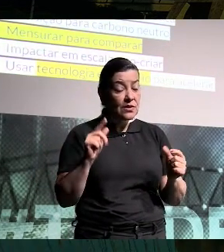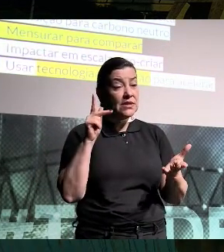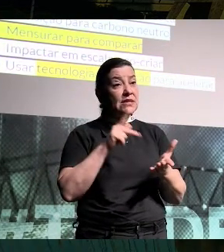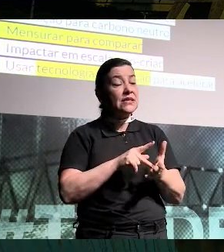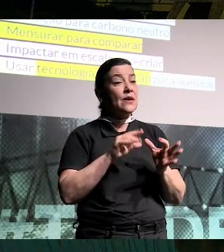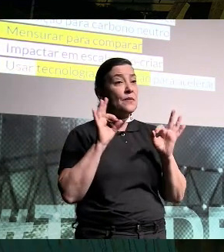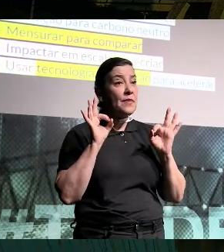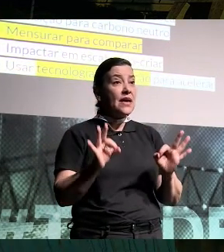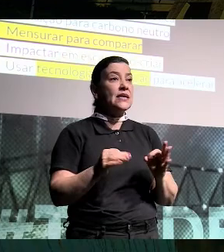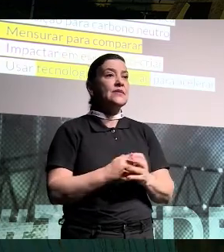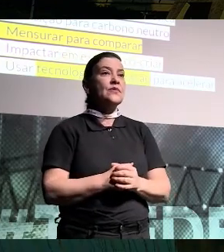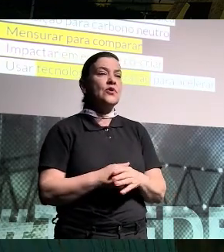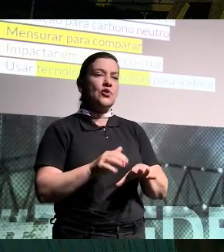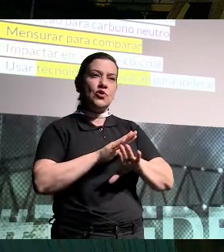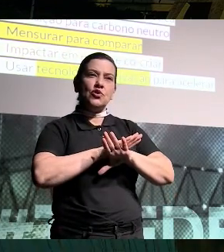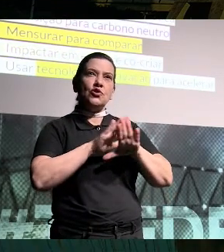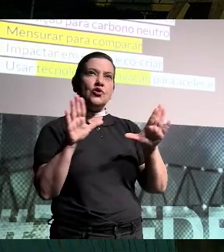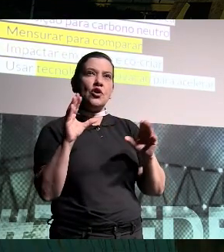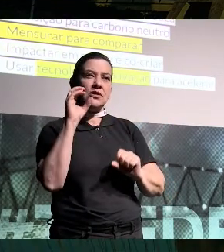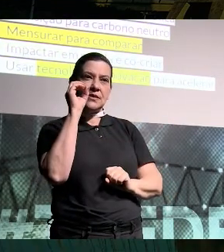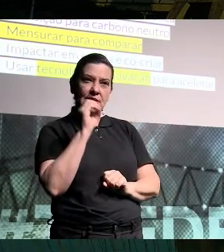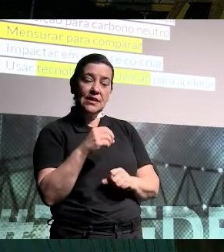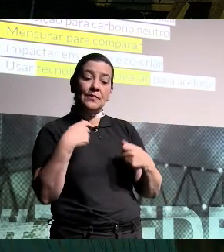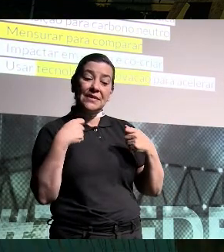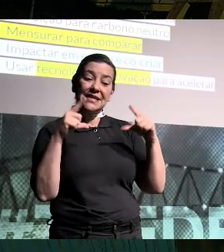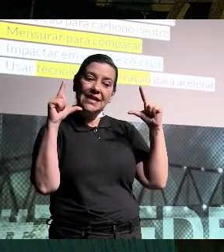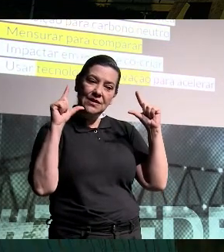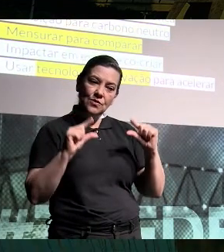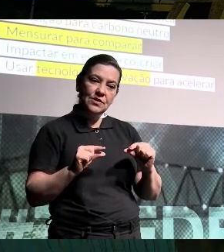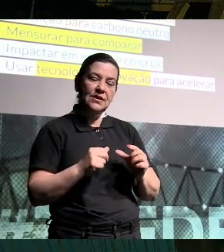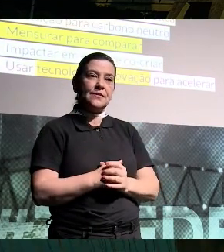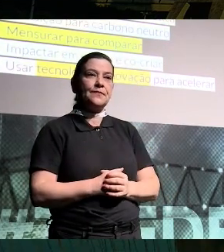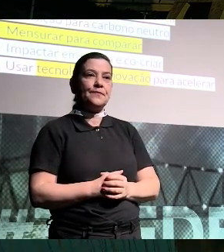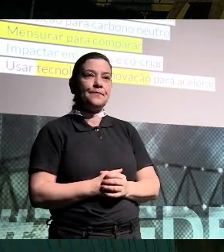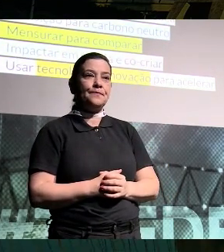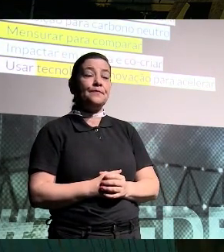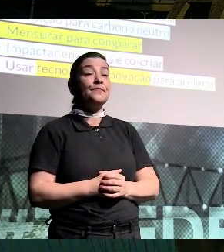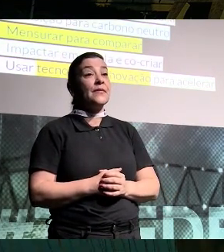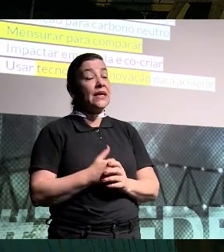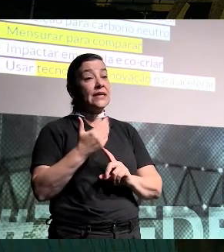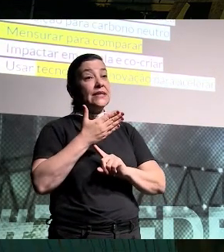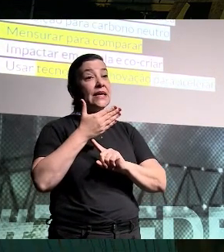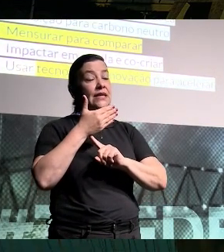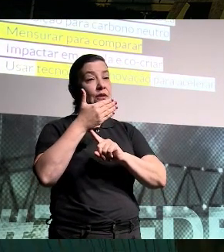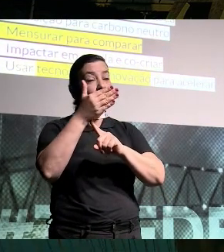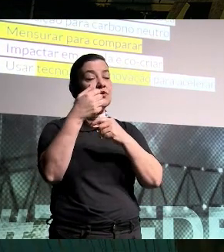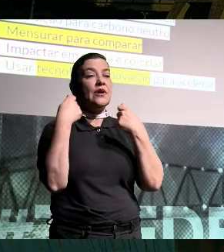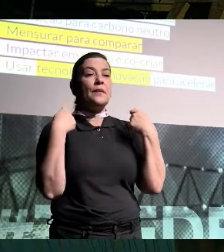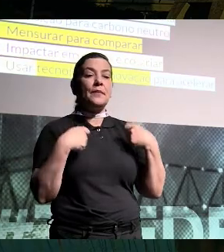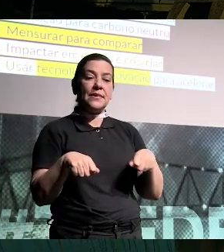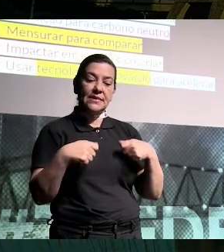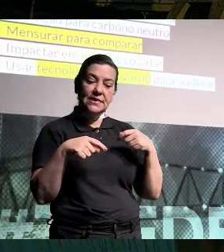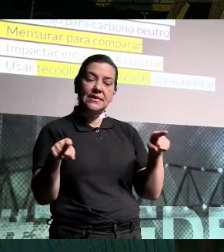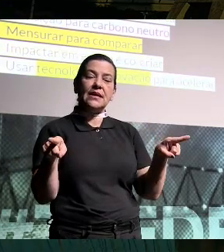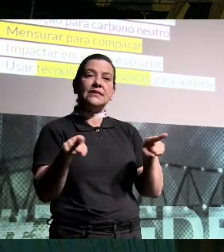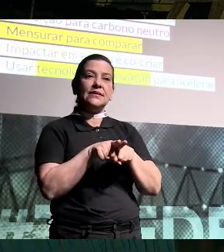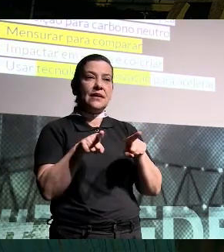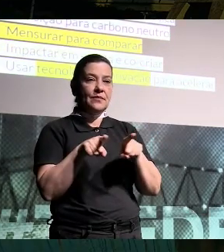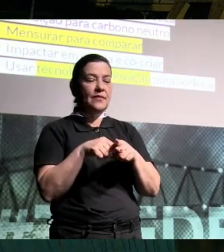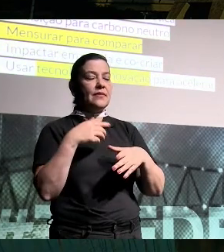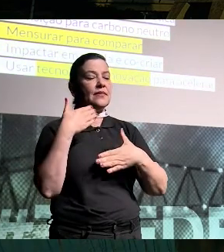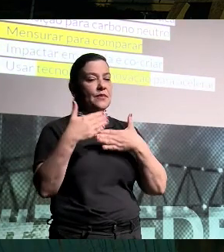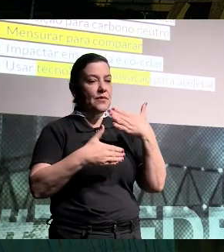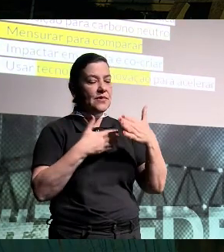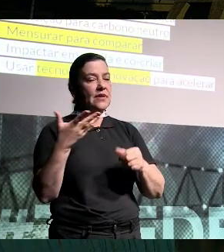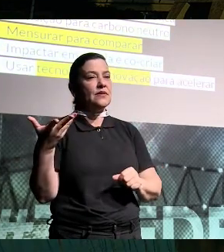minha pegada. Não é só sobre neutralizar, é sobre reduzir. Bom, enfim, tecnologia precisa entrar aqui também no processo